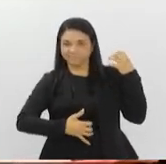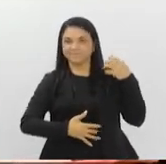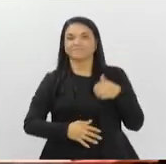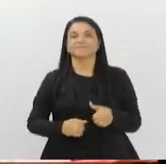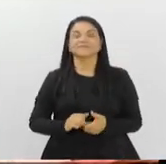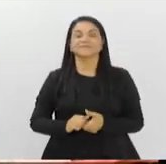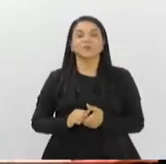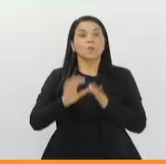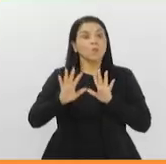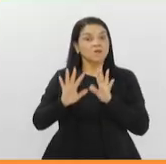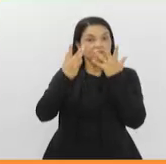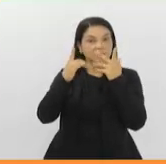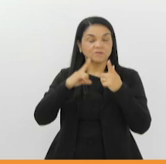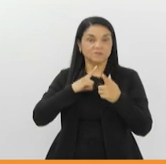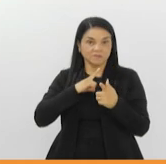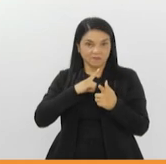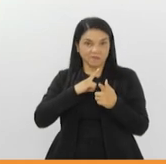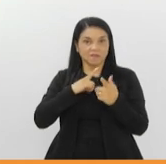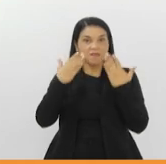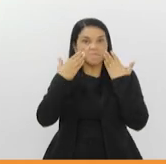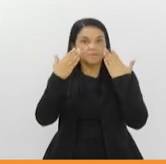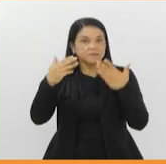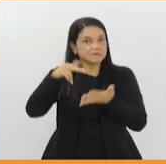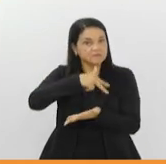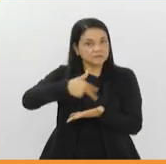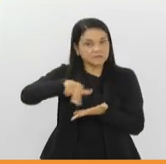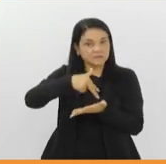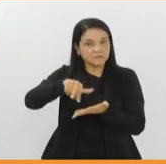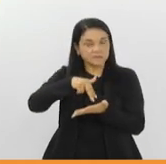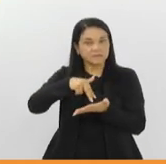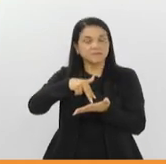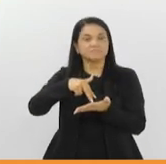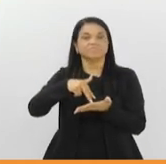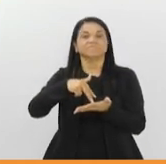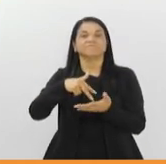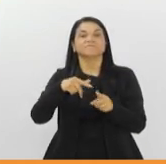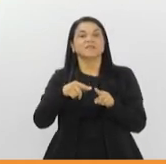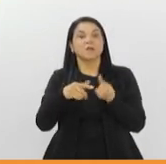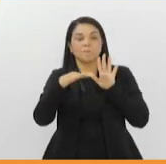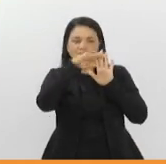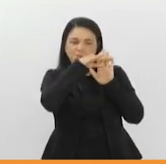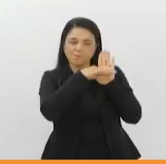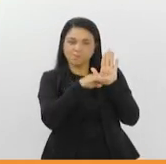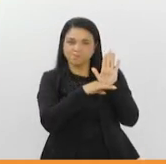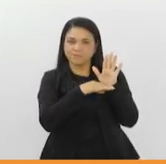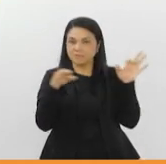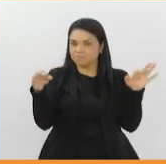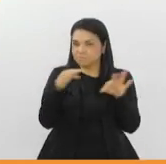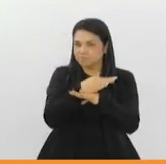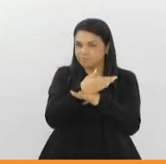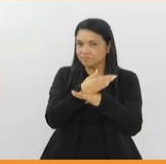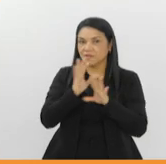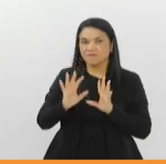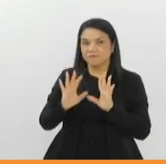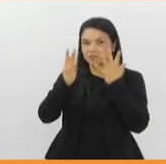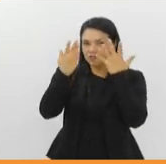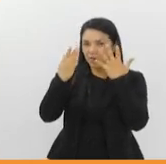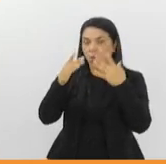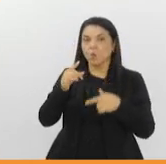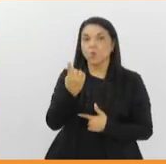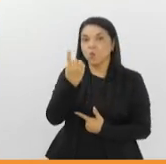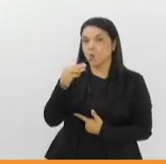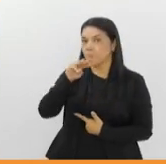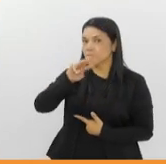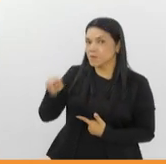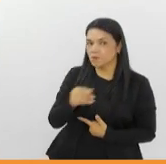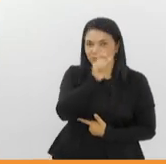O evento ainda vai contar com apresentações de dança ao som de violoncelos. A programação completa do festival, que reuniu mais de um milhão